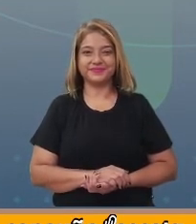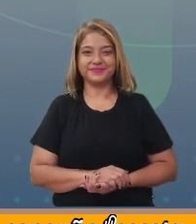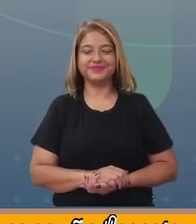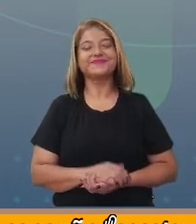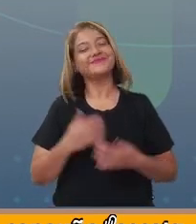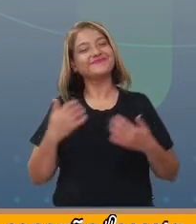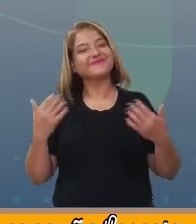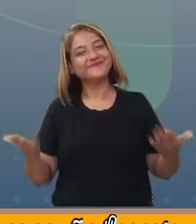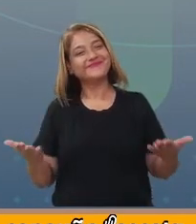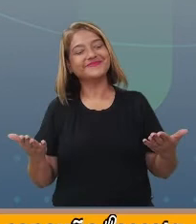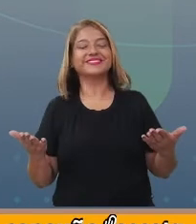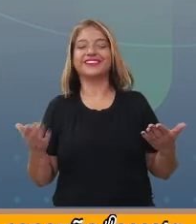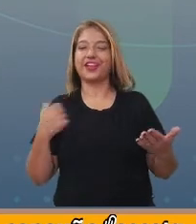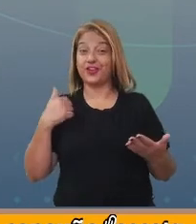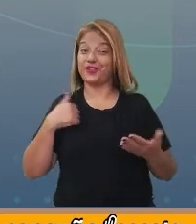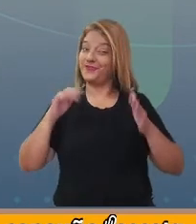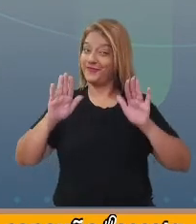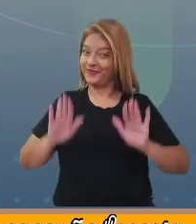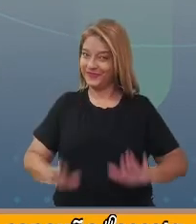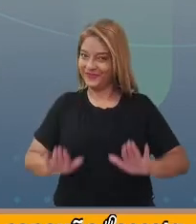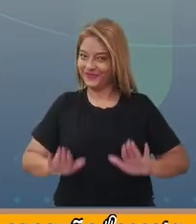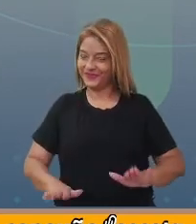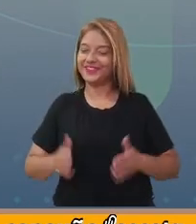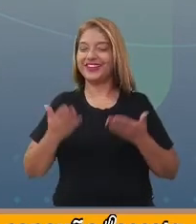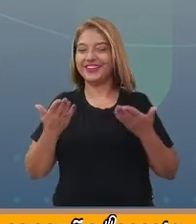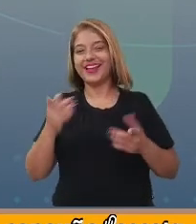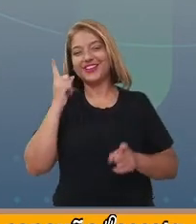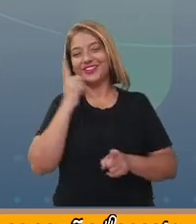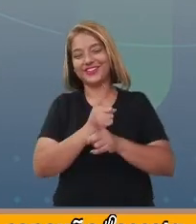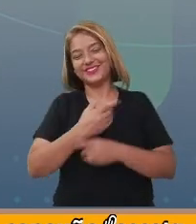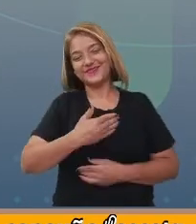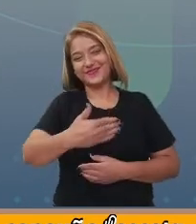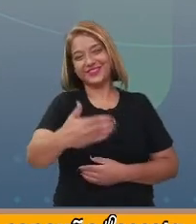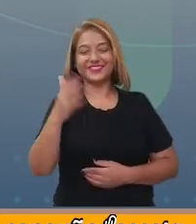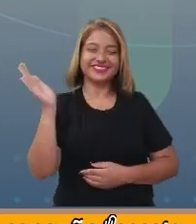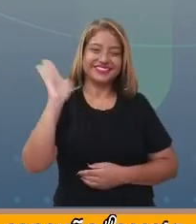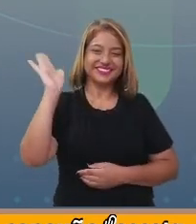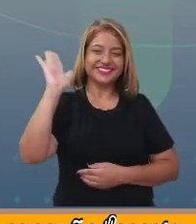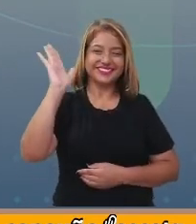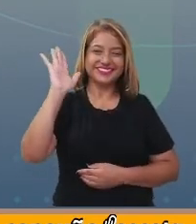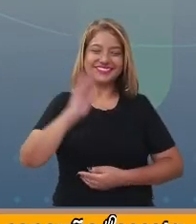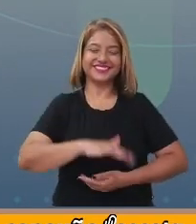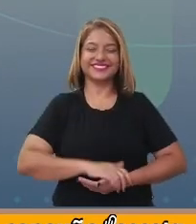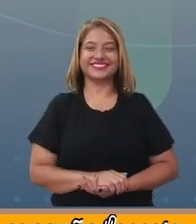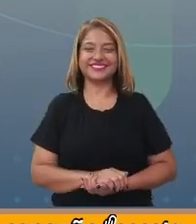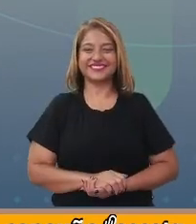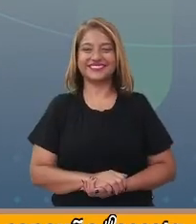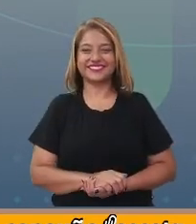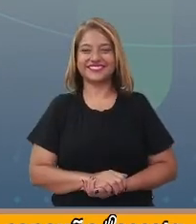É isso aí! Eu vou ficando por aqui. Até a próxima! Tchau, tchau!